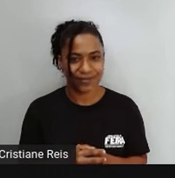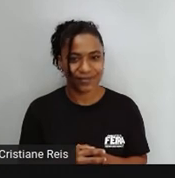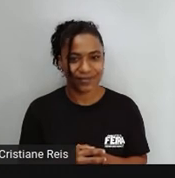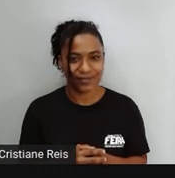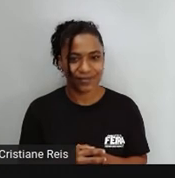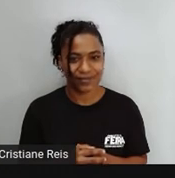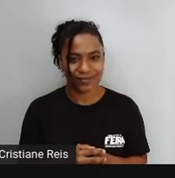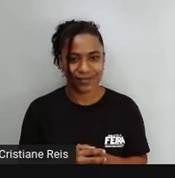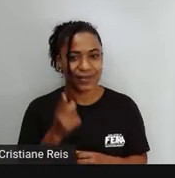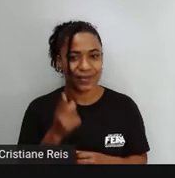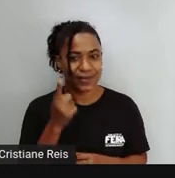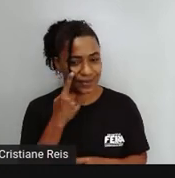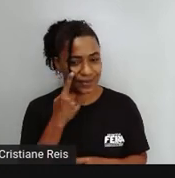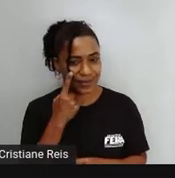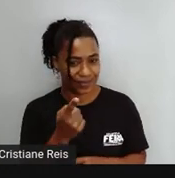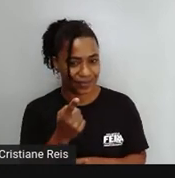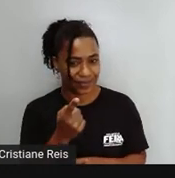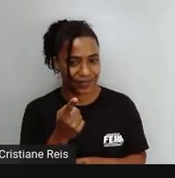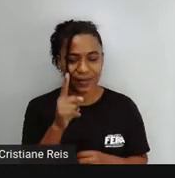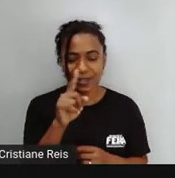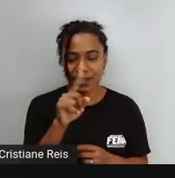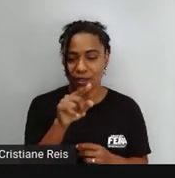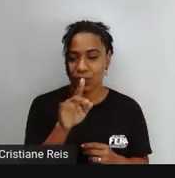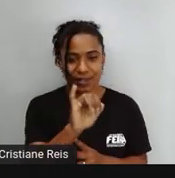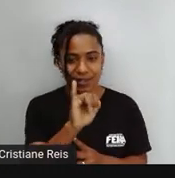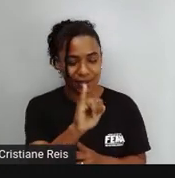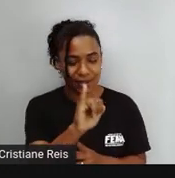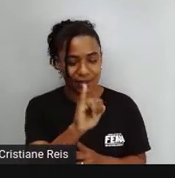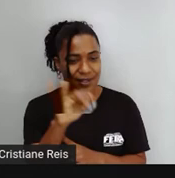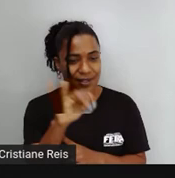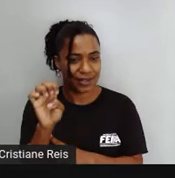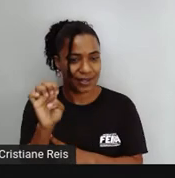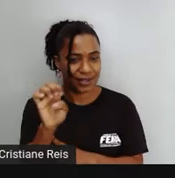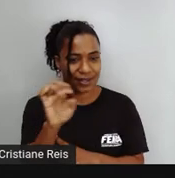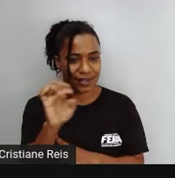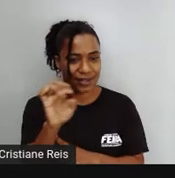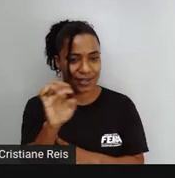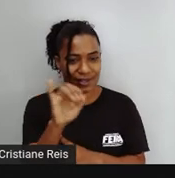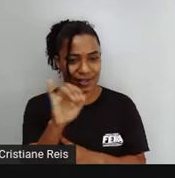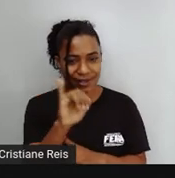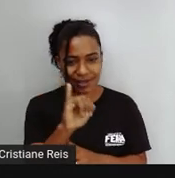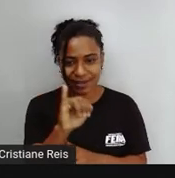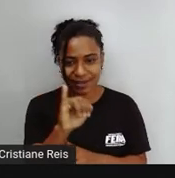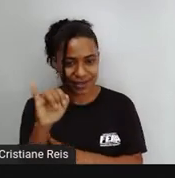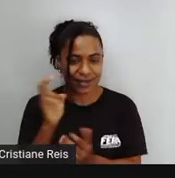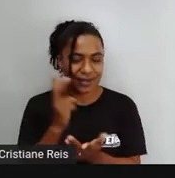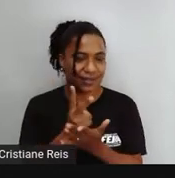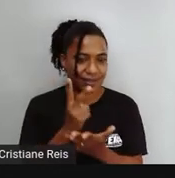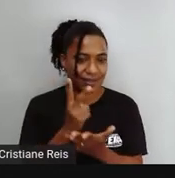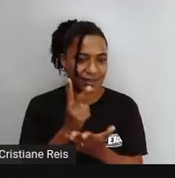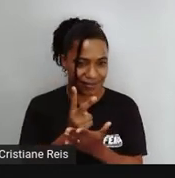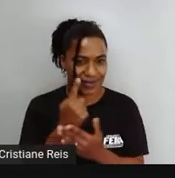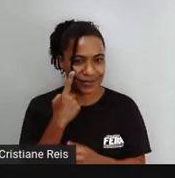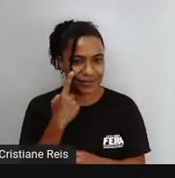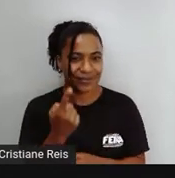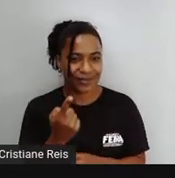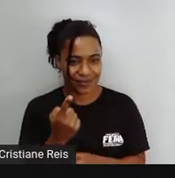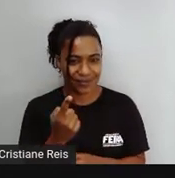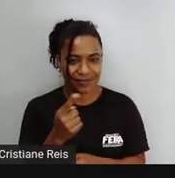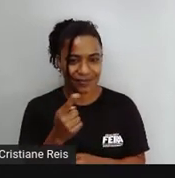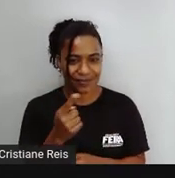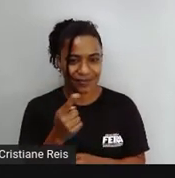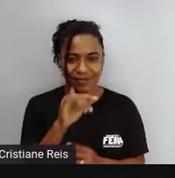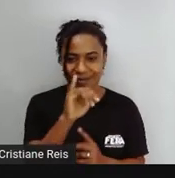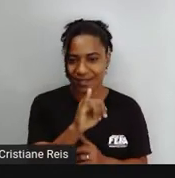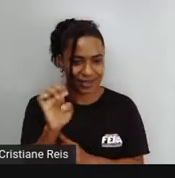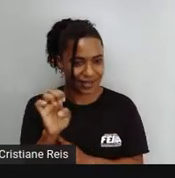Vejamos que eles têm em comum Justamente o fato de terminarem Com as letras AI Ou seja I É